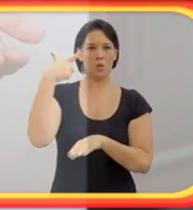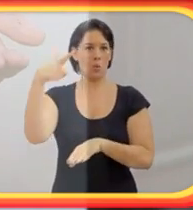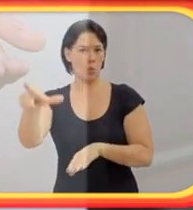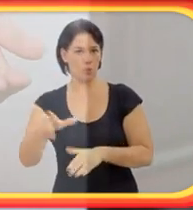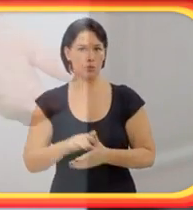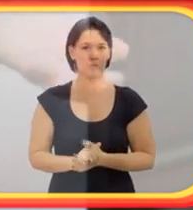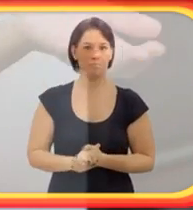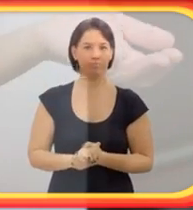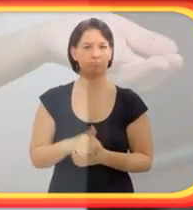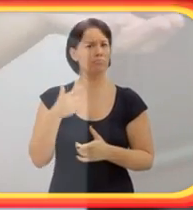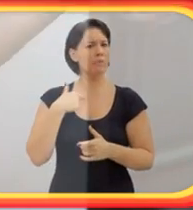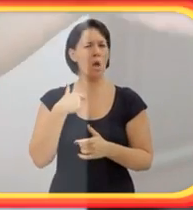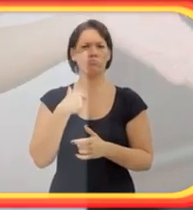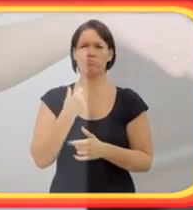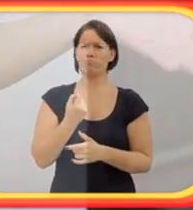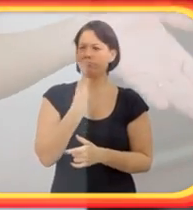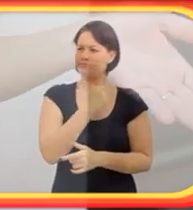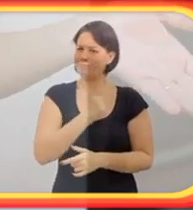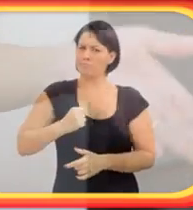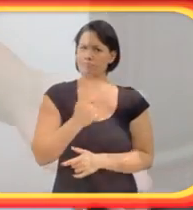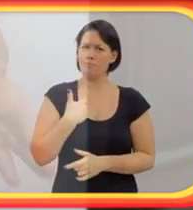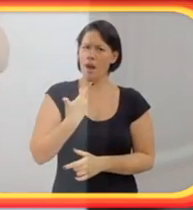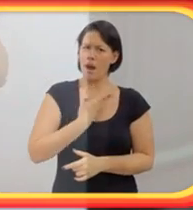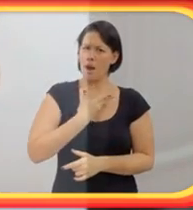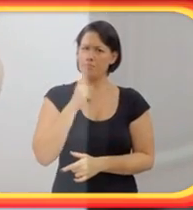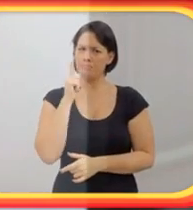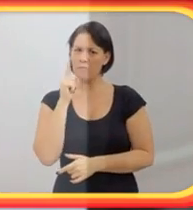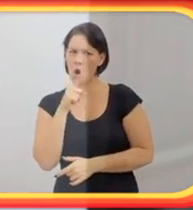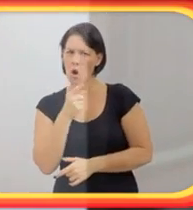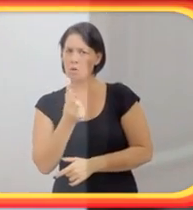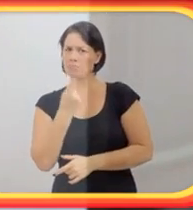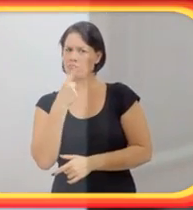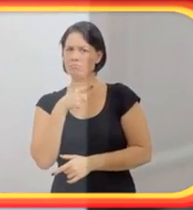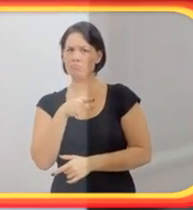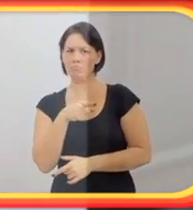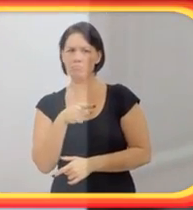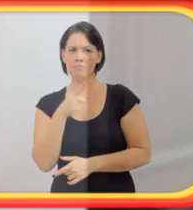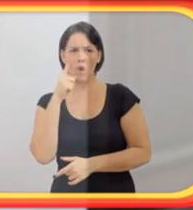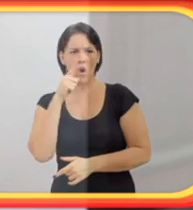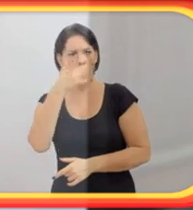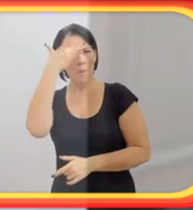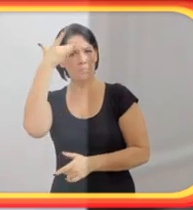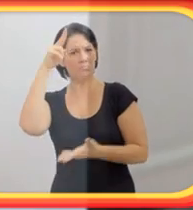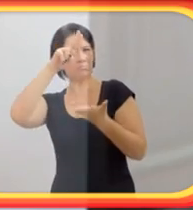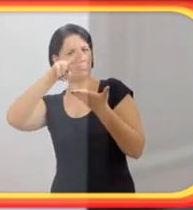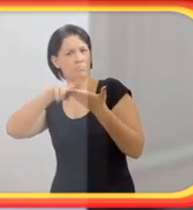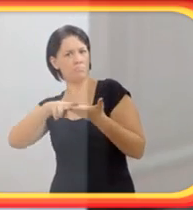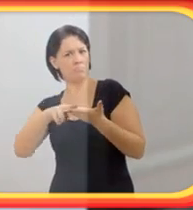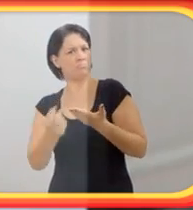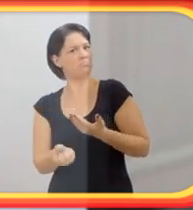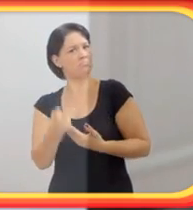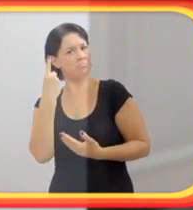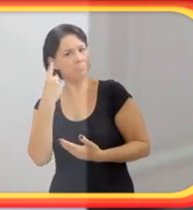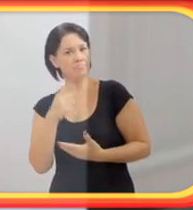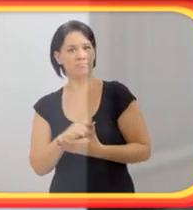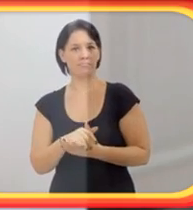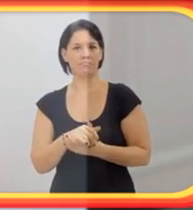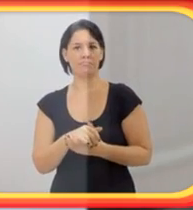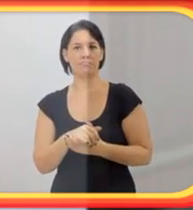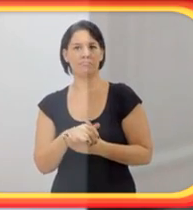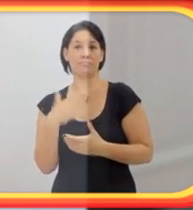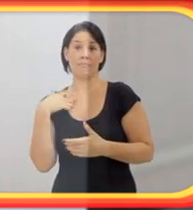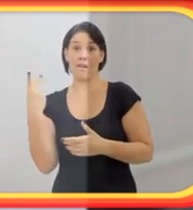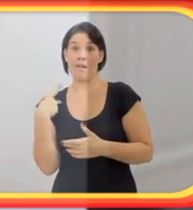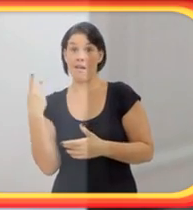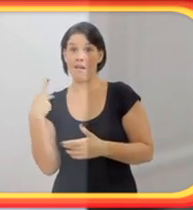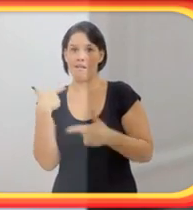apoiada num braço e as pernas no outro. E eu simplesmente cutuquei a minha amiga do lado e falei assim para ela, olha lá o que fazem com